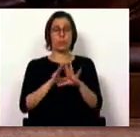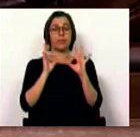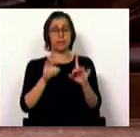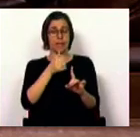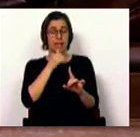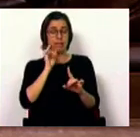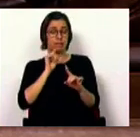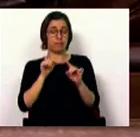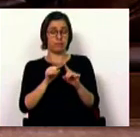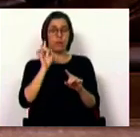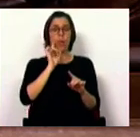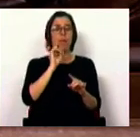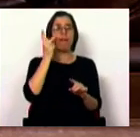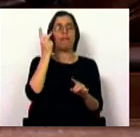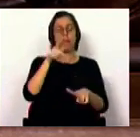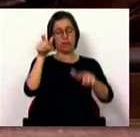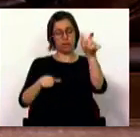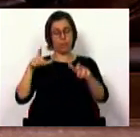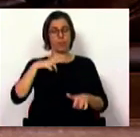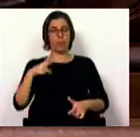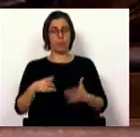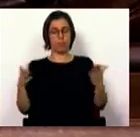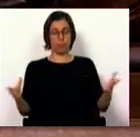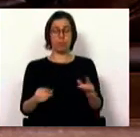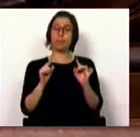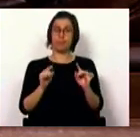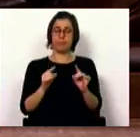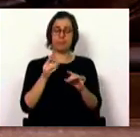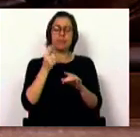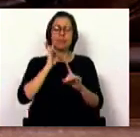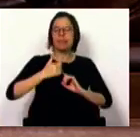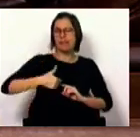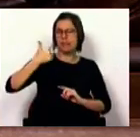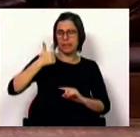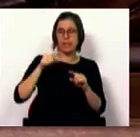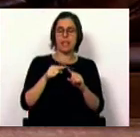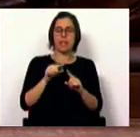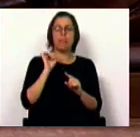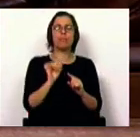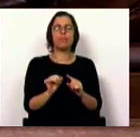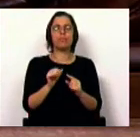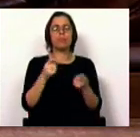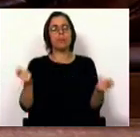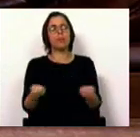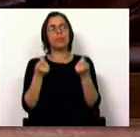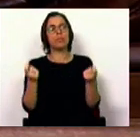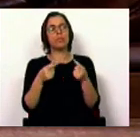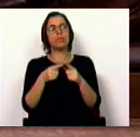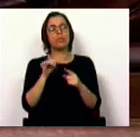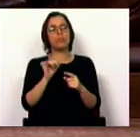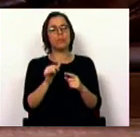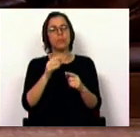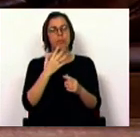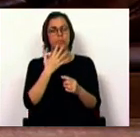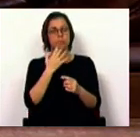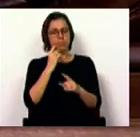decisivo para a qualidade de vida dos portugueses. Tal é essencial para a promoção do